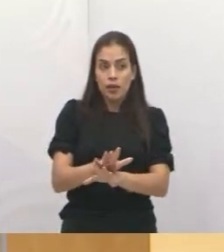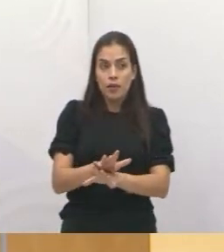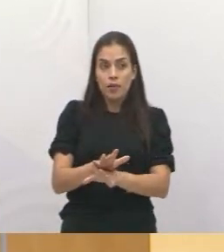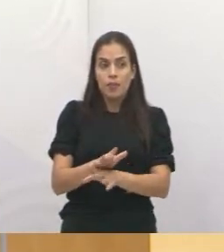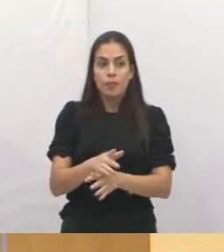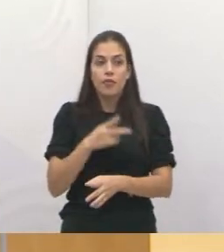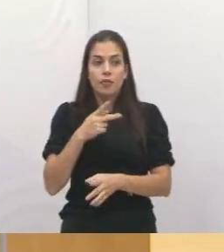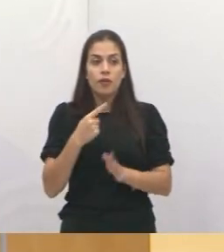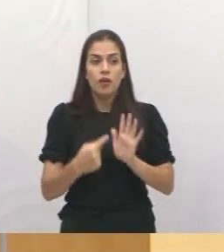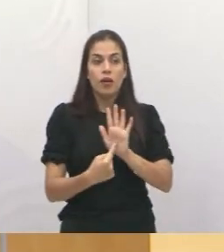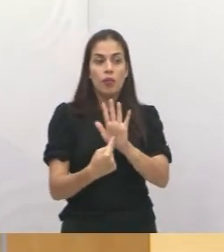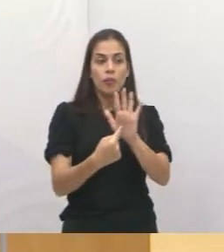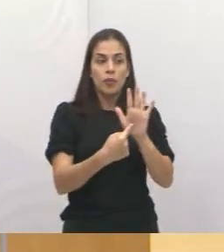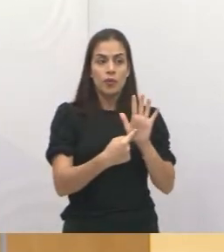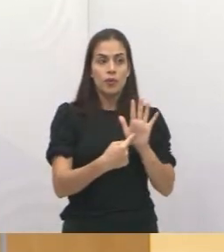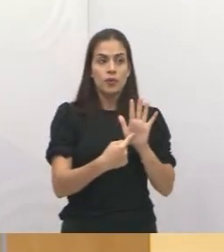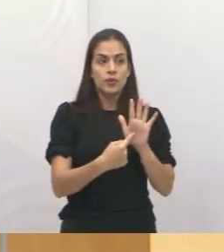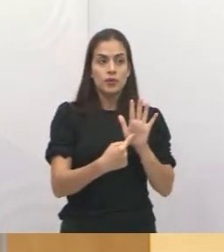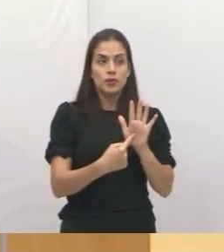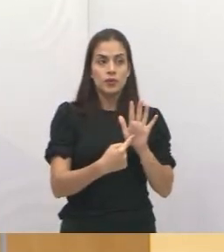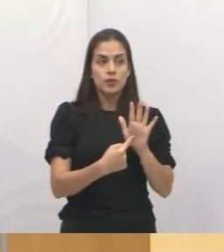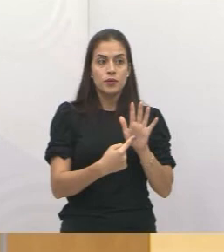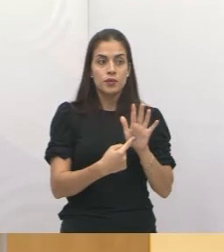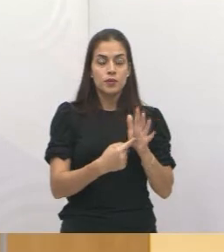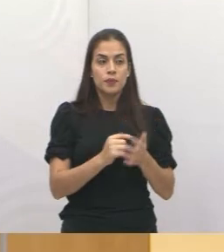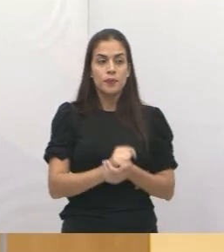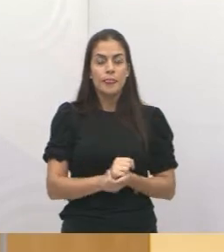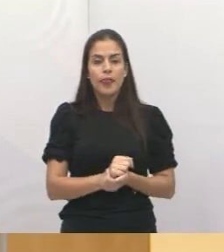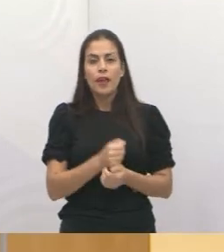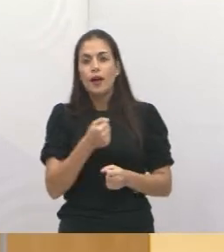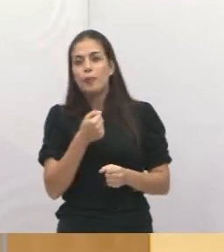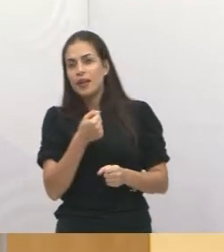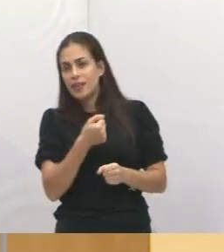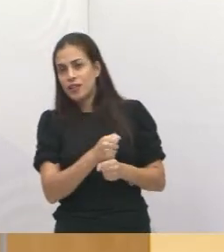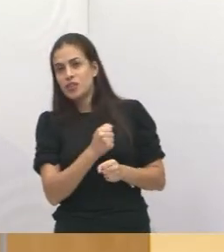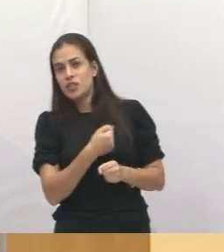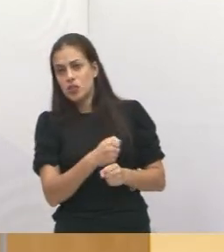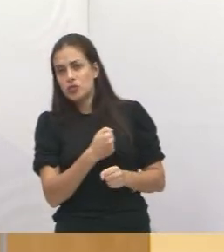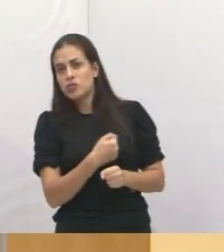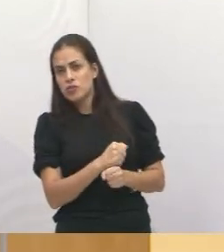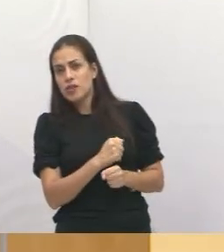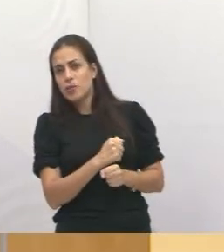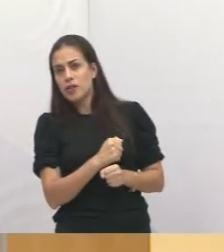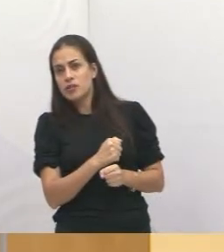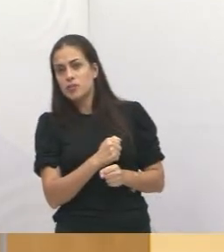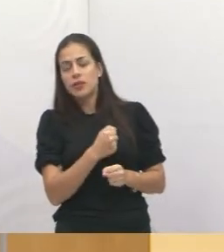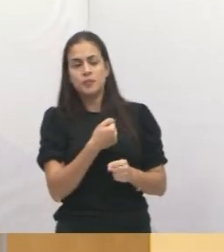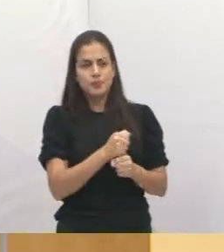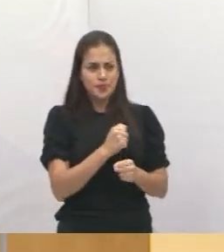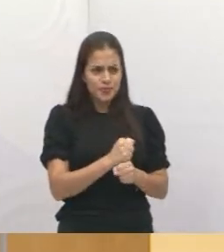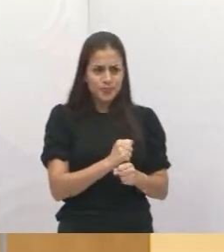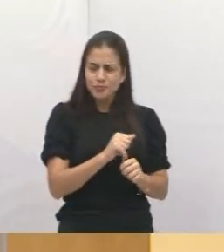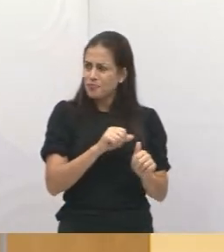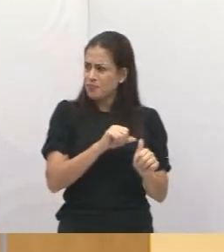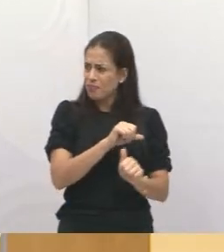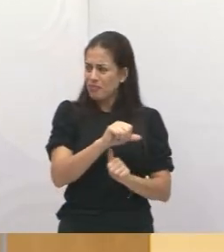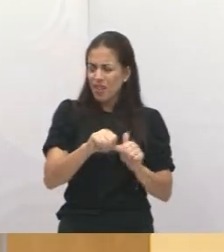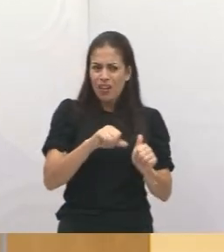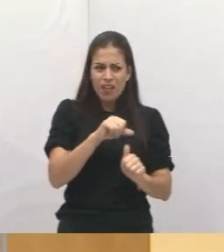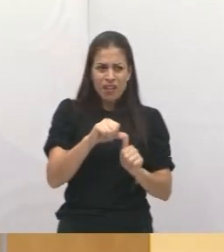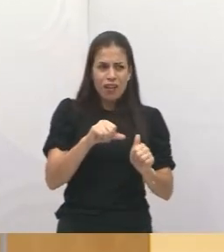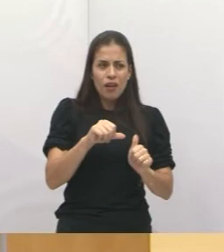eu mostro para vocês aqui. O pedreiro que virou vereador. Então, para você aí da Constituição Civil, né?